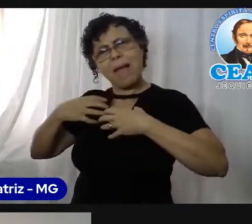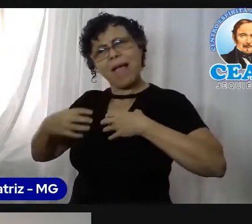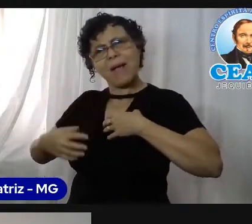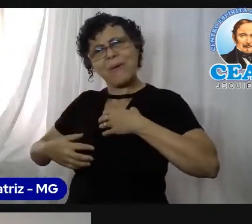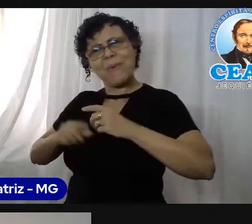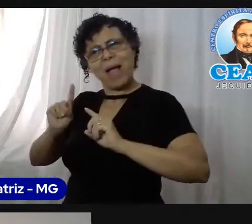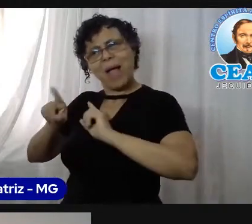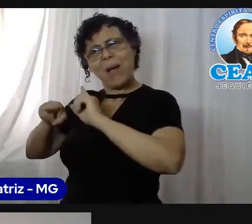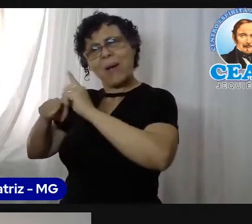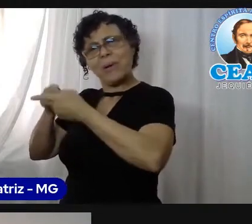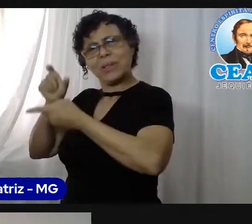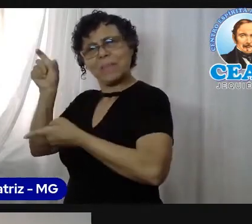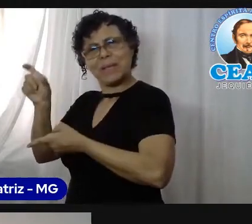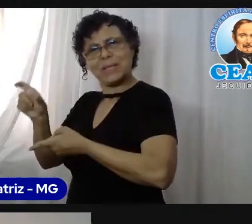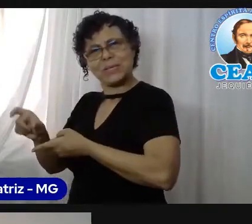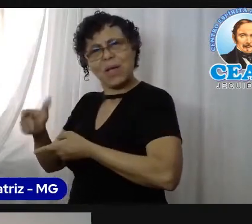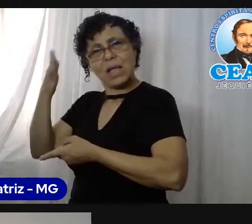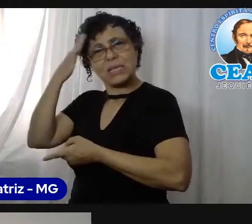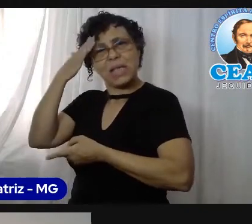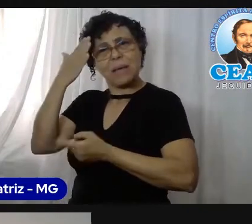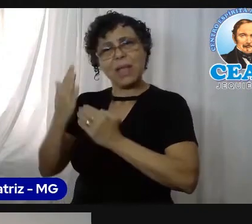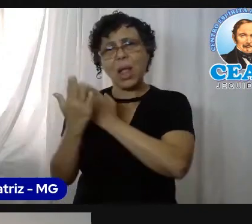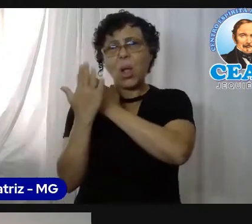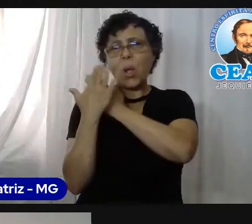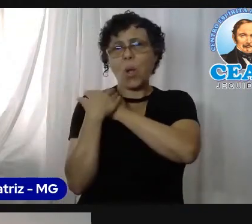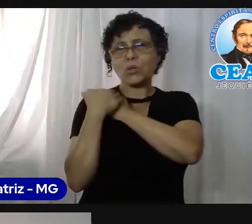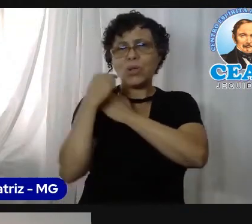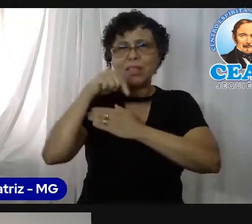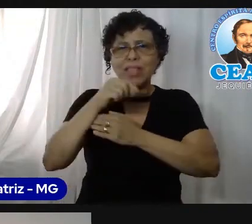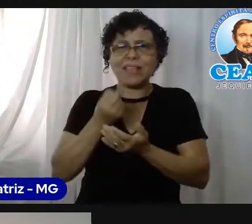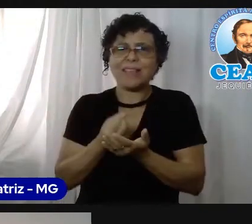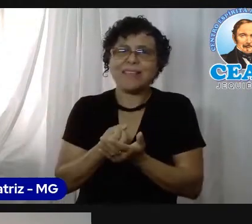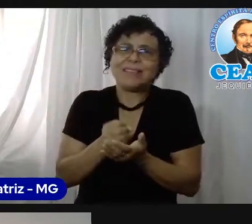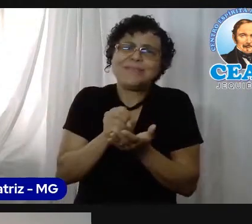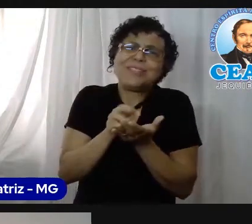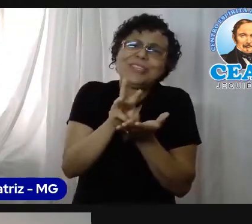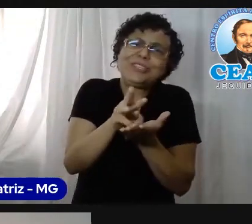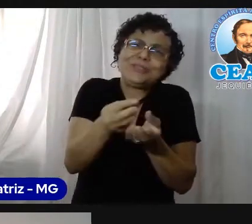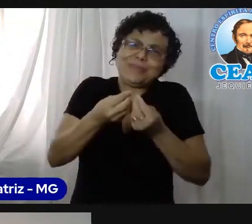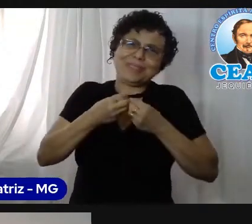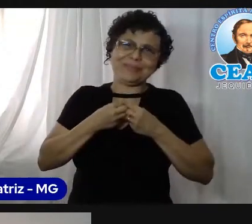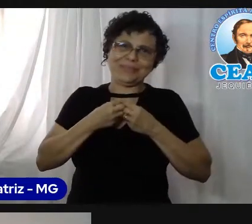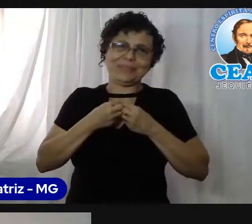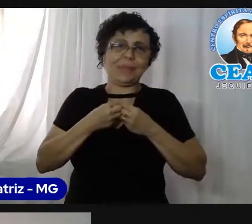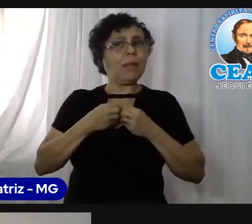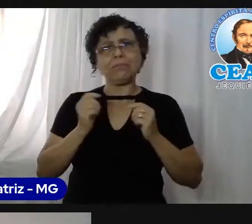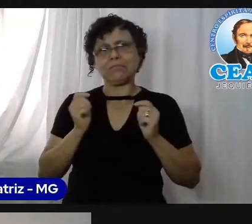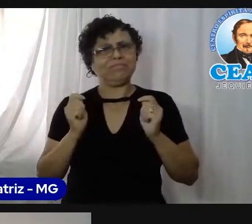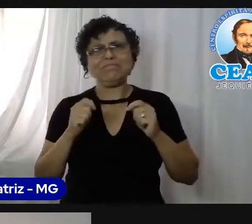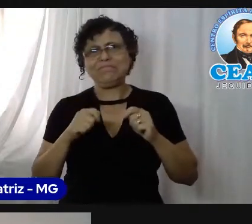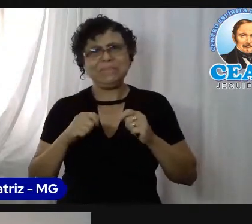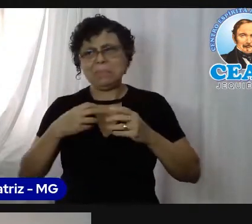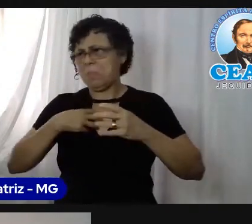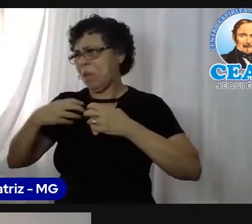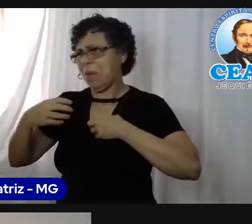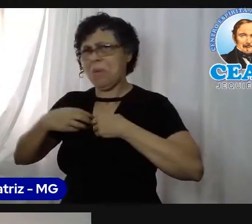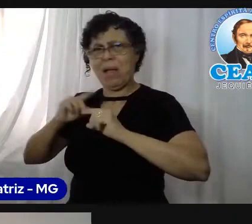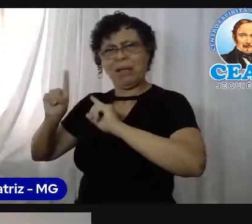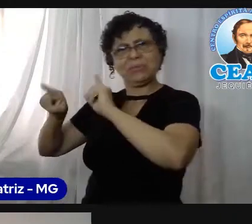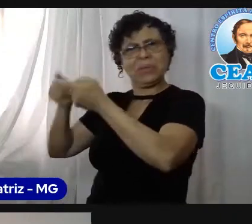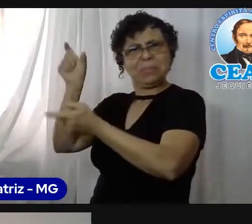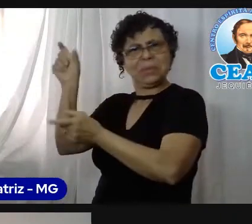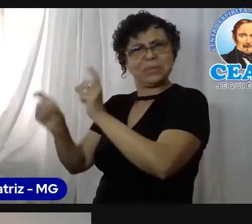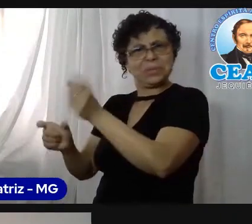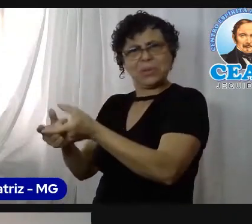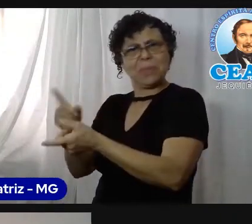sabendo do consolo desta maravilhosa doutrina? Mas você não precisa magoar as pessoas pelo